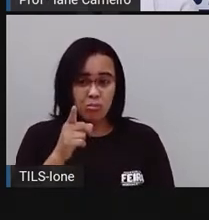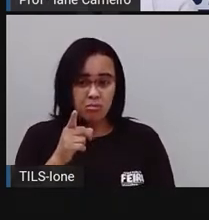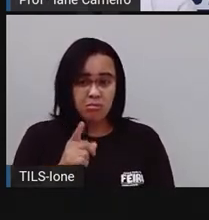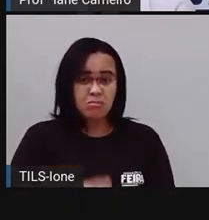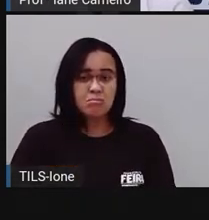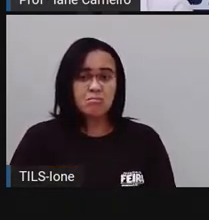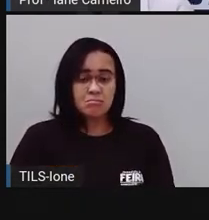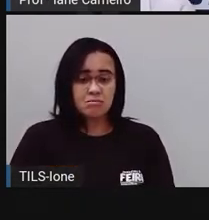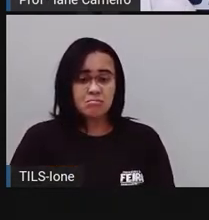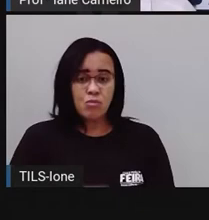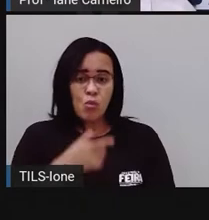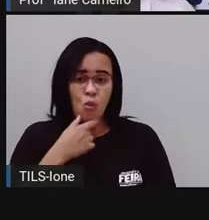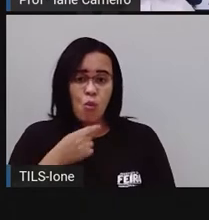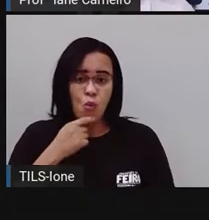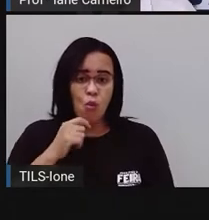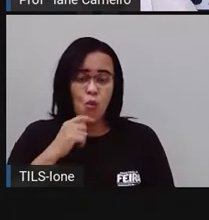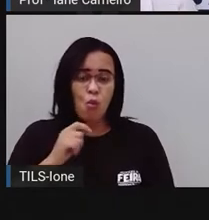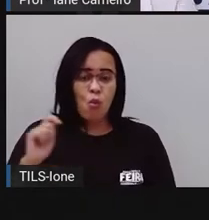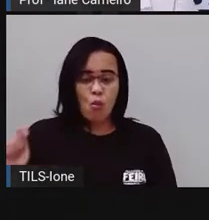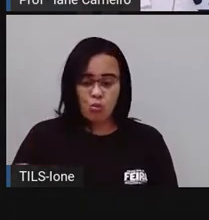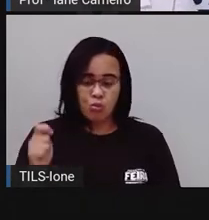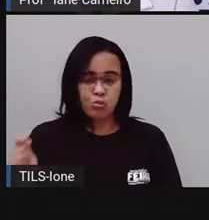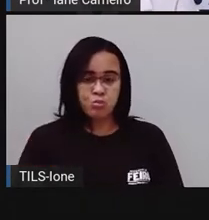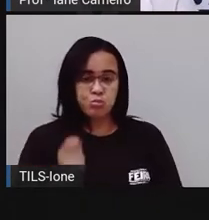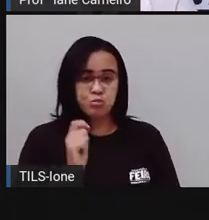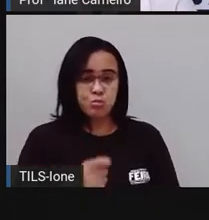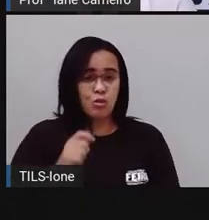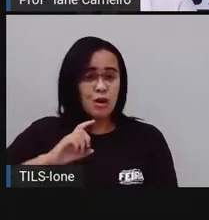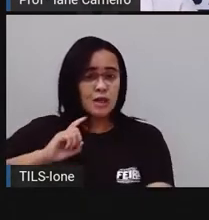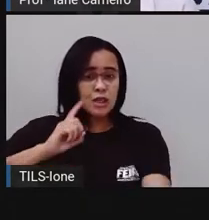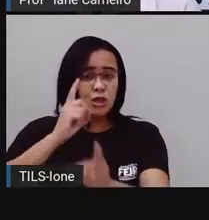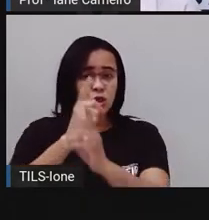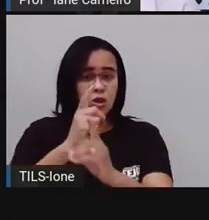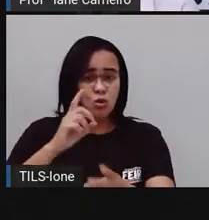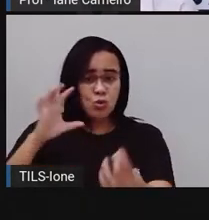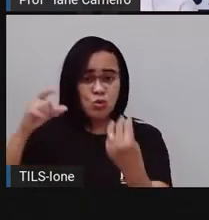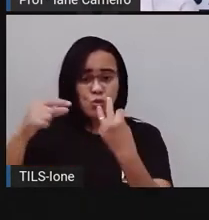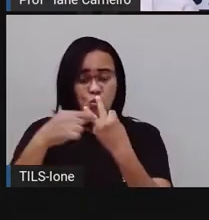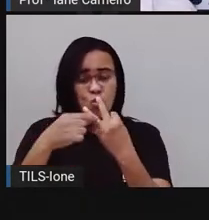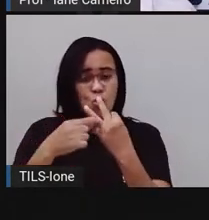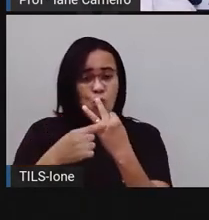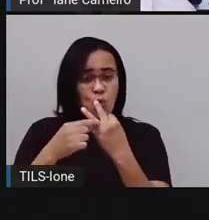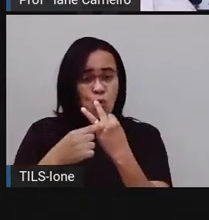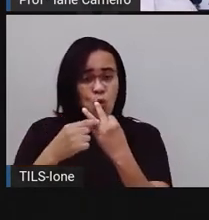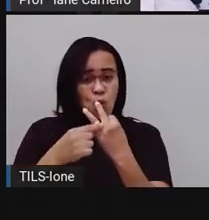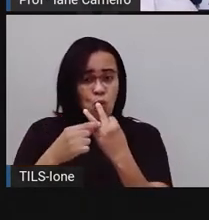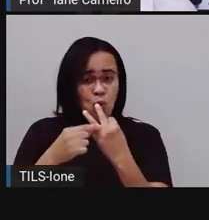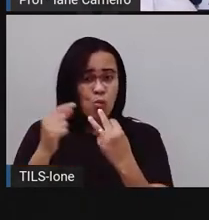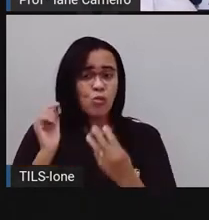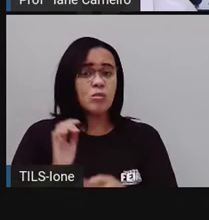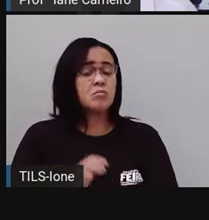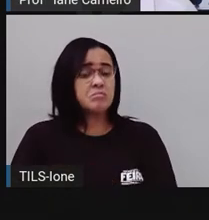Este é o pastor que encontrou o anel. Este